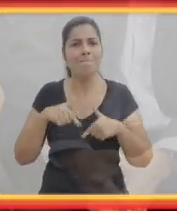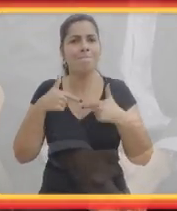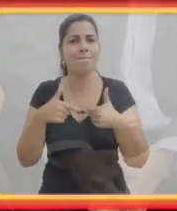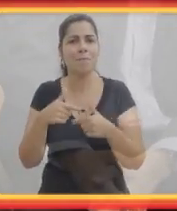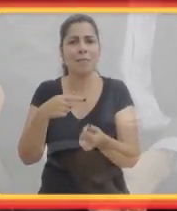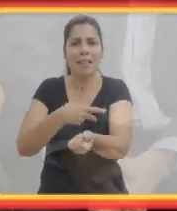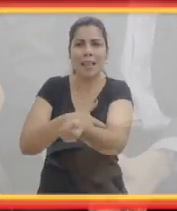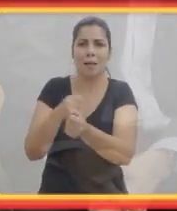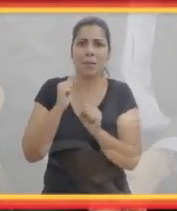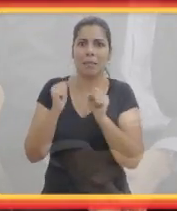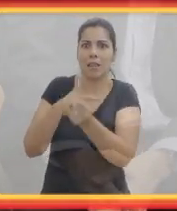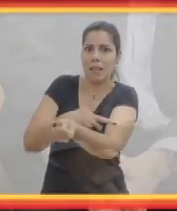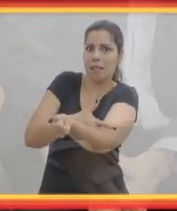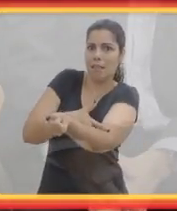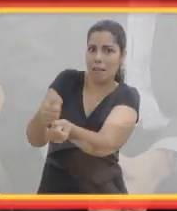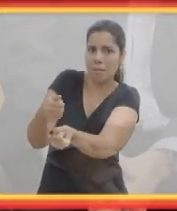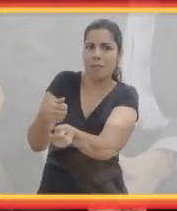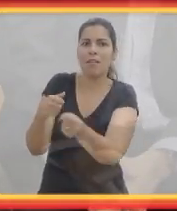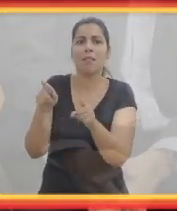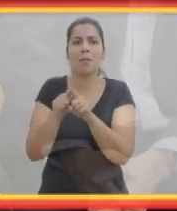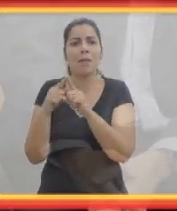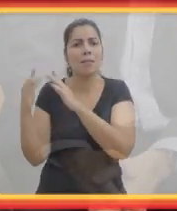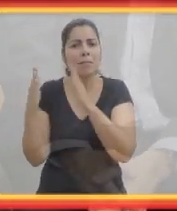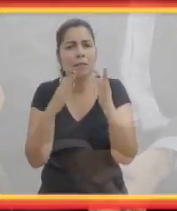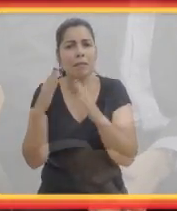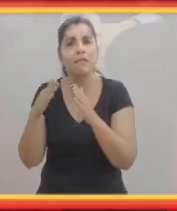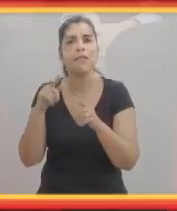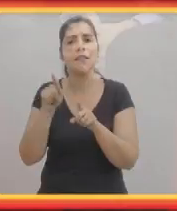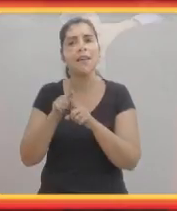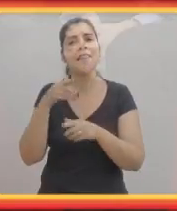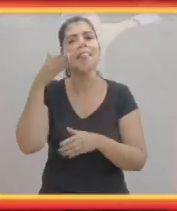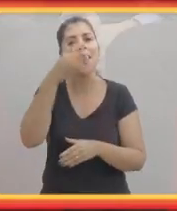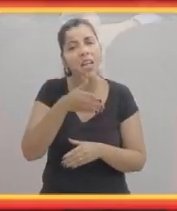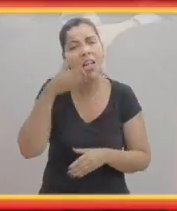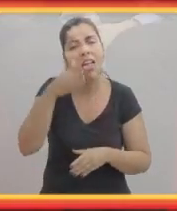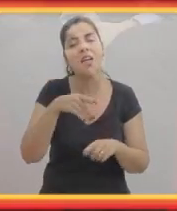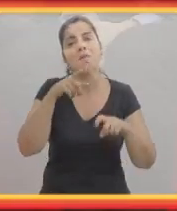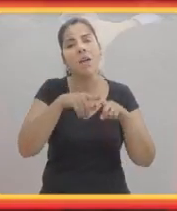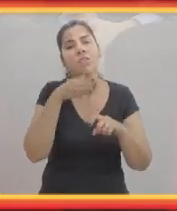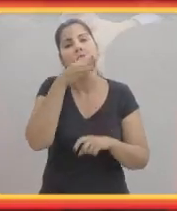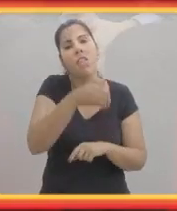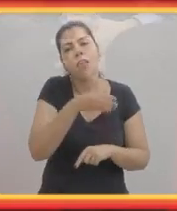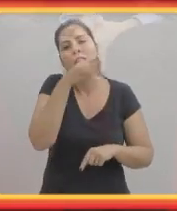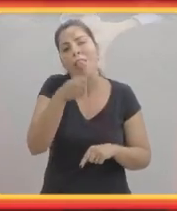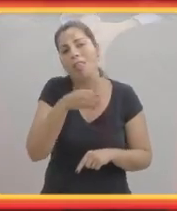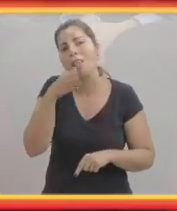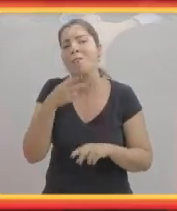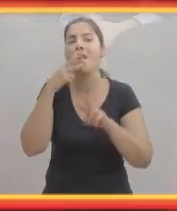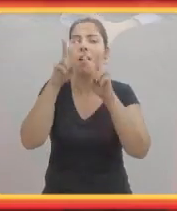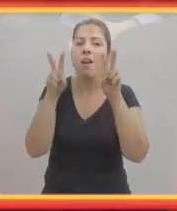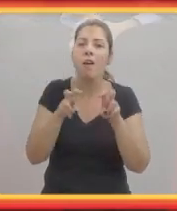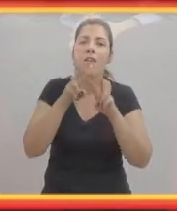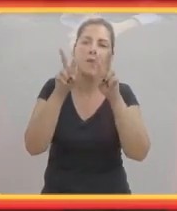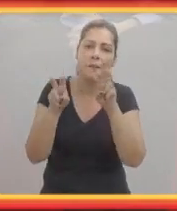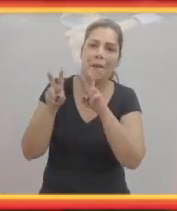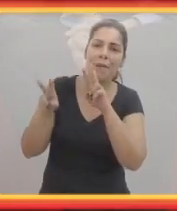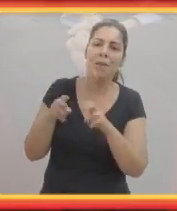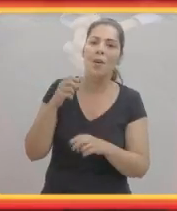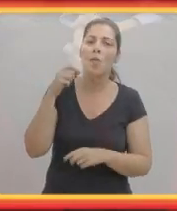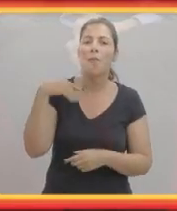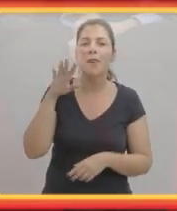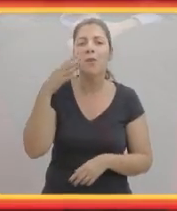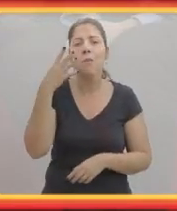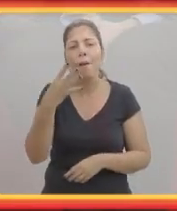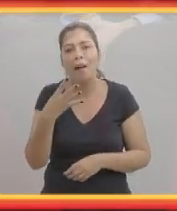Porque imagina a ansiedade de uma criança ter que lidar de enfrentar exames de sangue, periódicos,